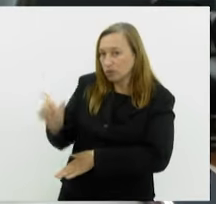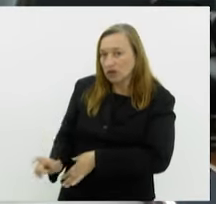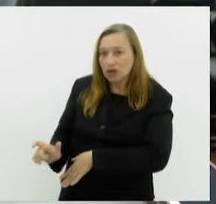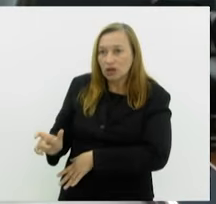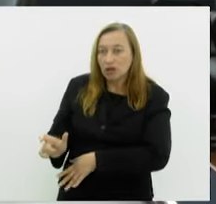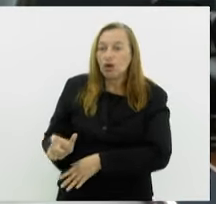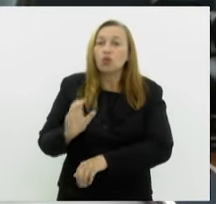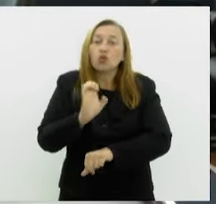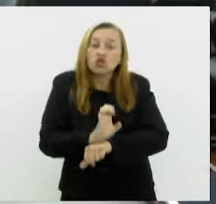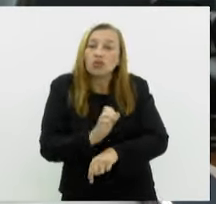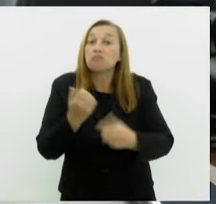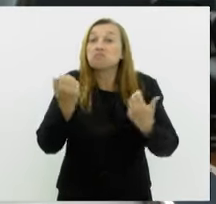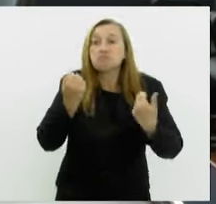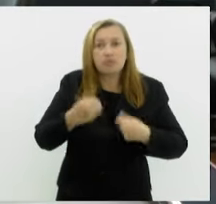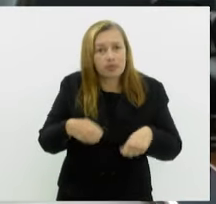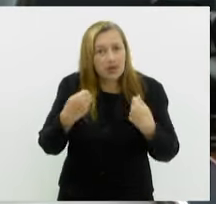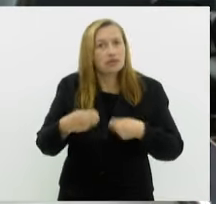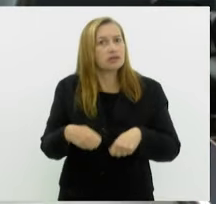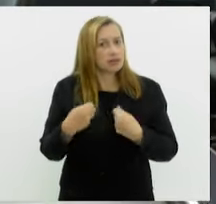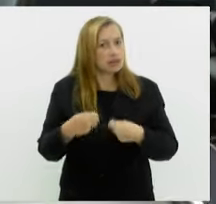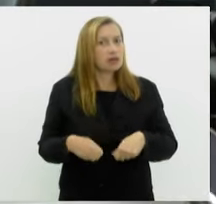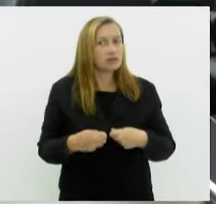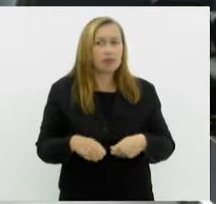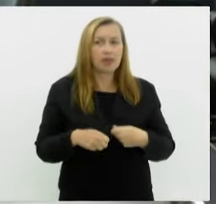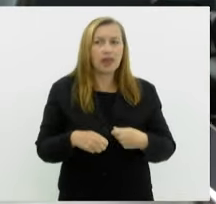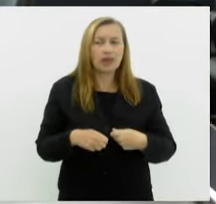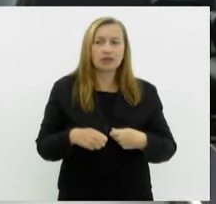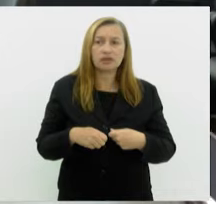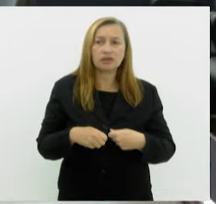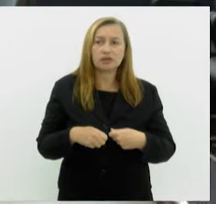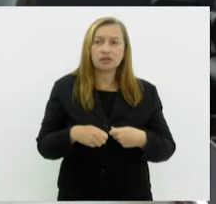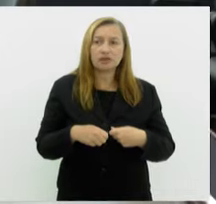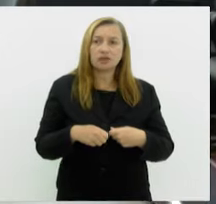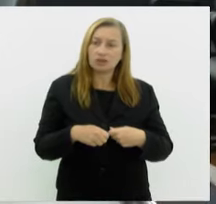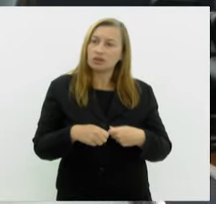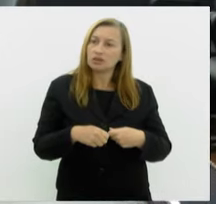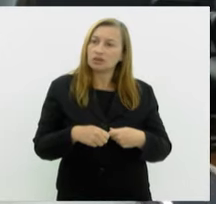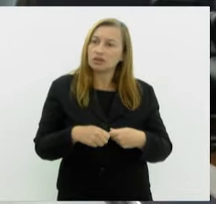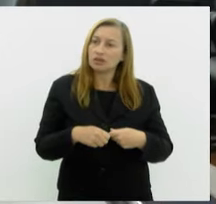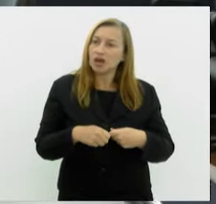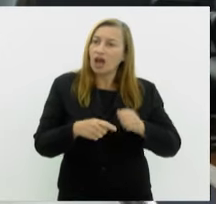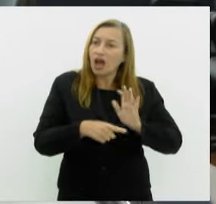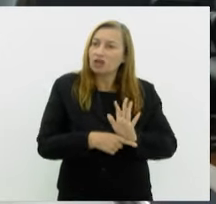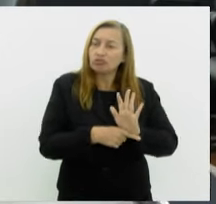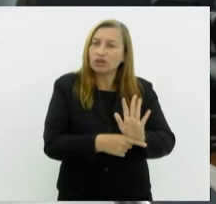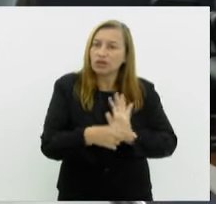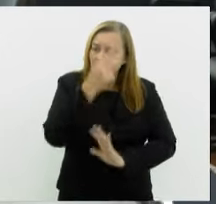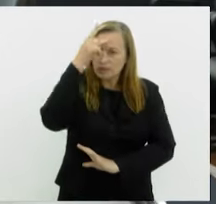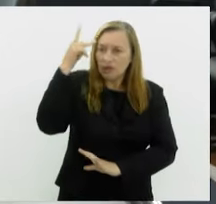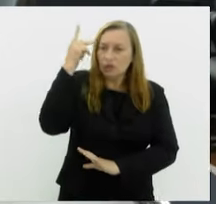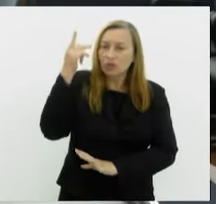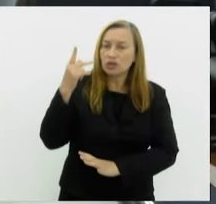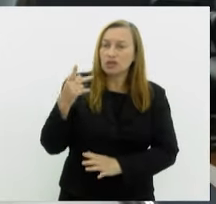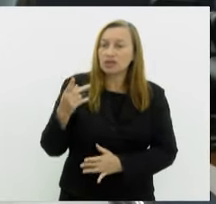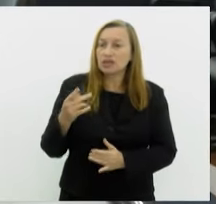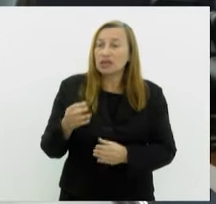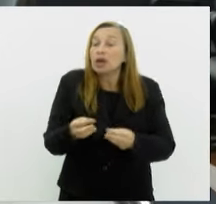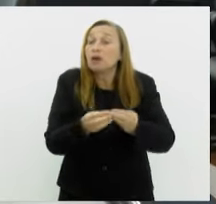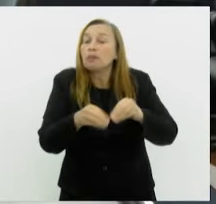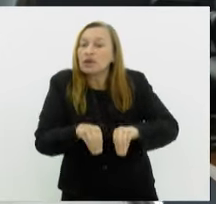contas, o estado precisa indenizar essas pessoas que foram vítimas do próprio estado, da própria